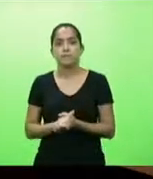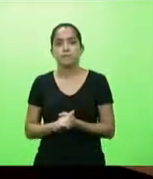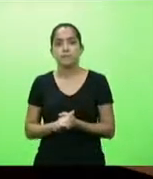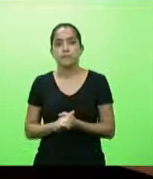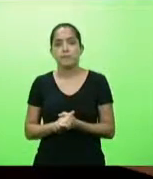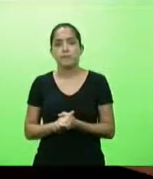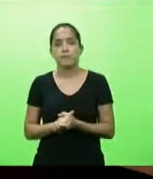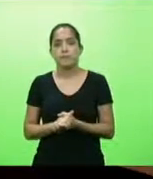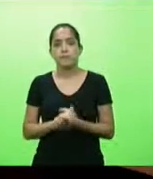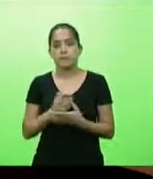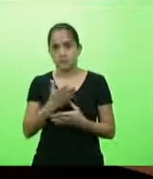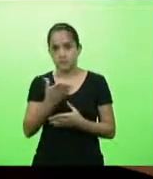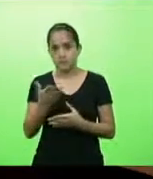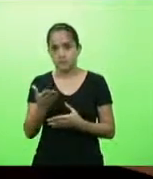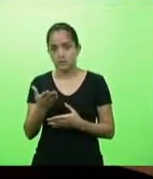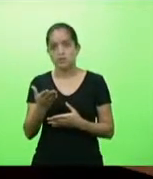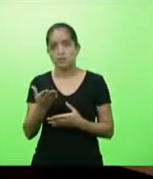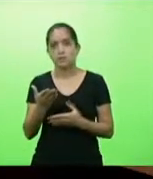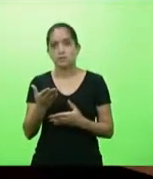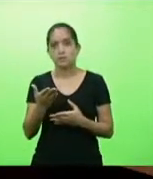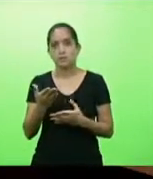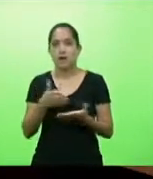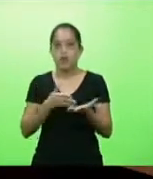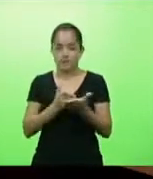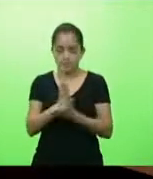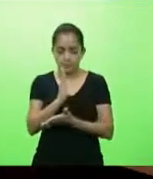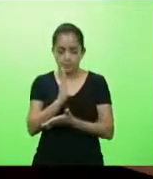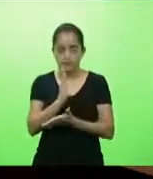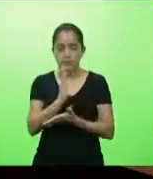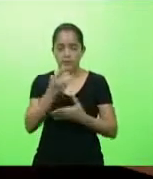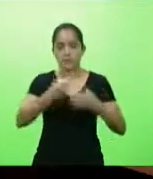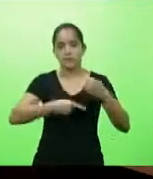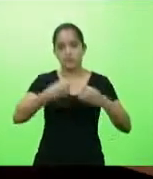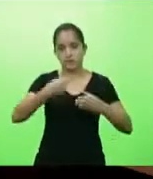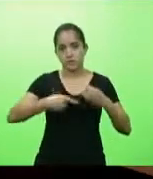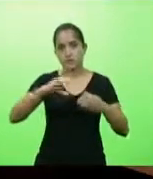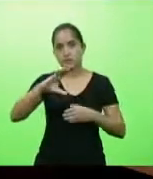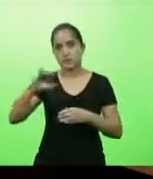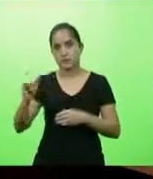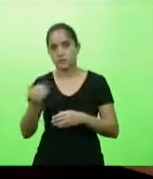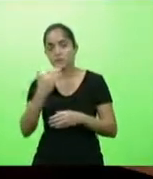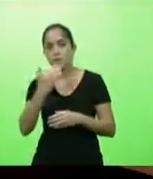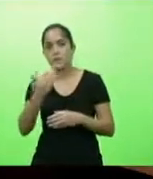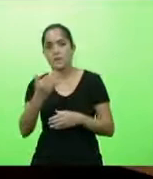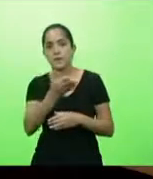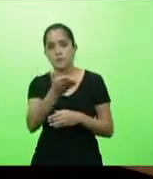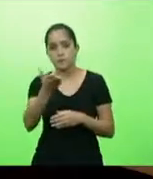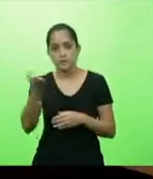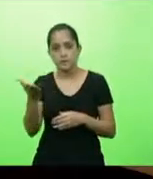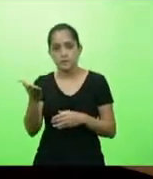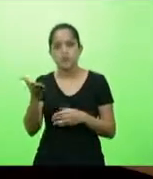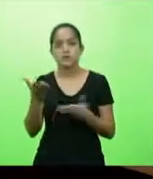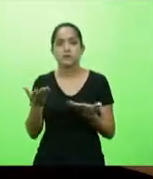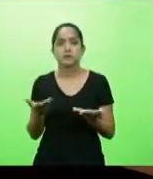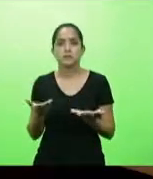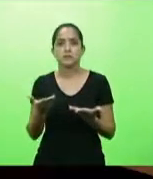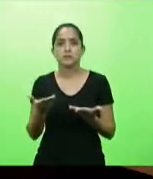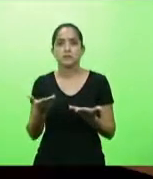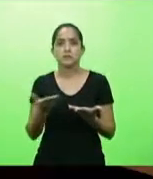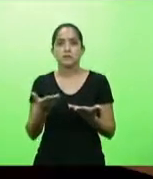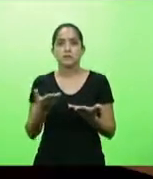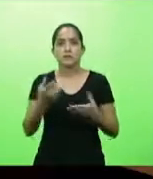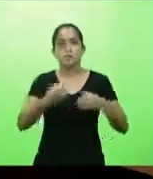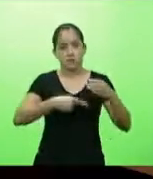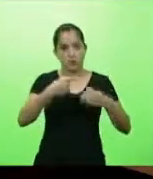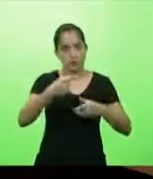restou aprovada na Comissão de Constituição e Justiça e eu peço aqui também, em plenário, que possamos, na Comissão de